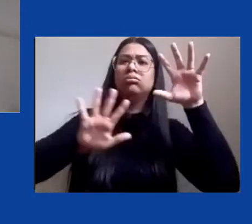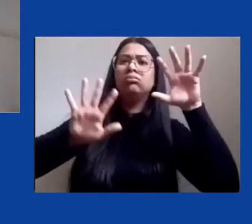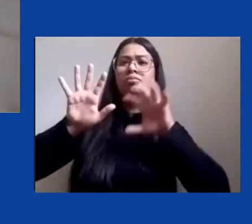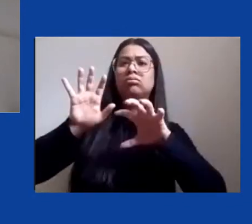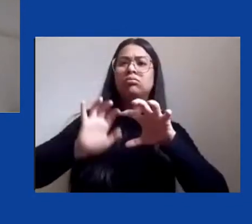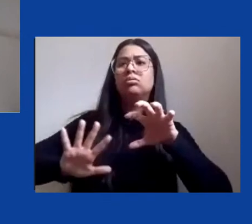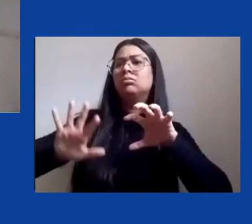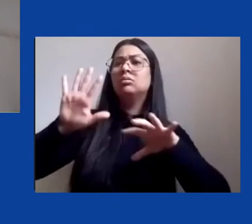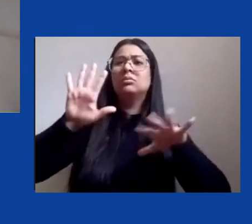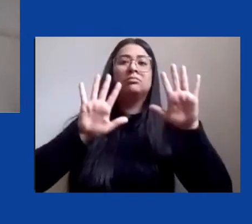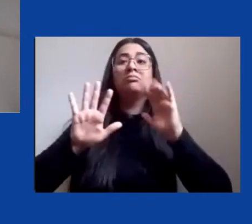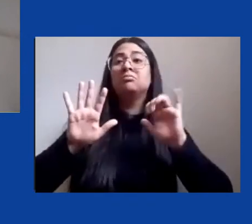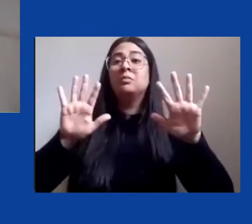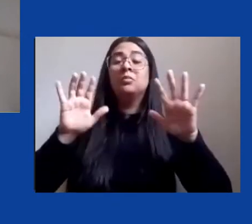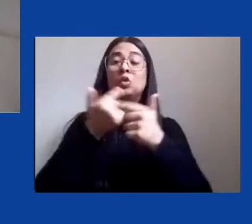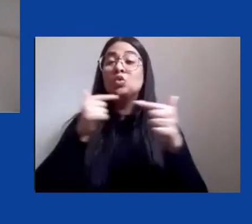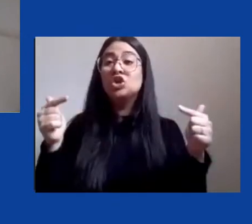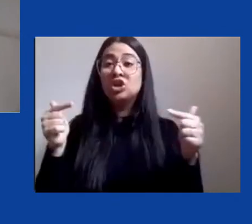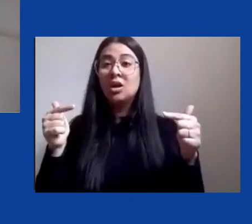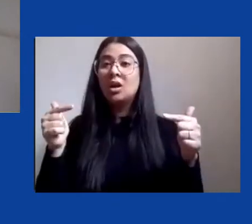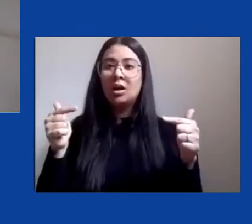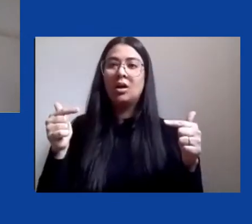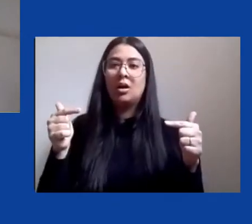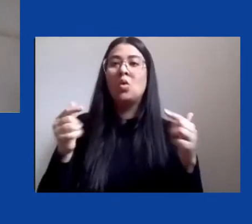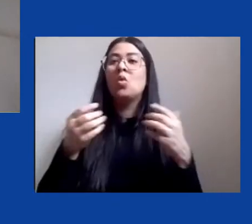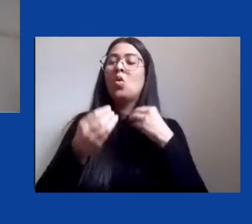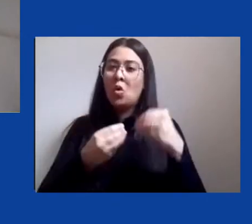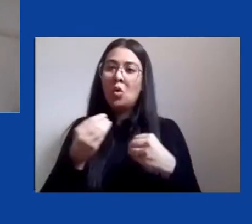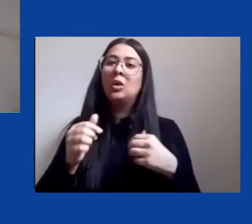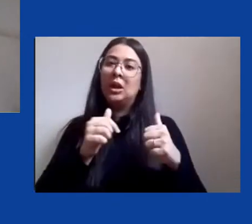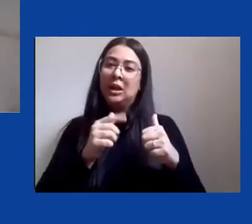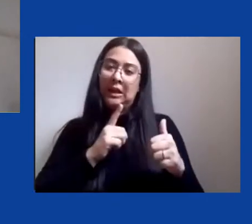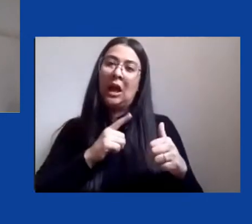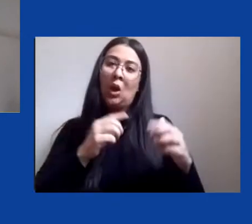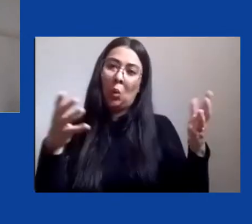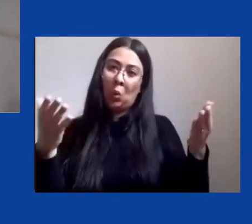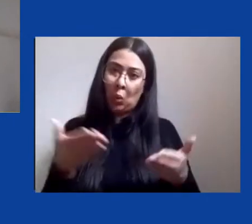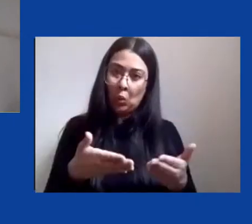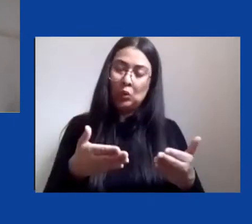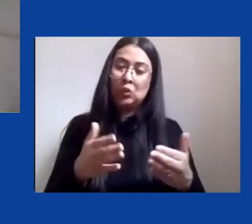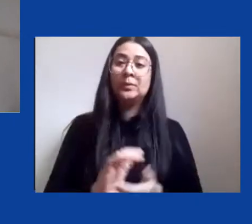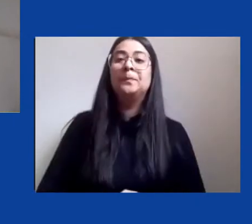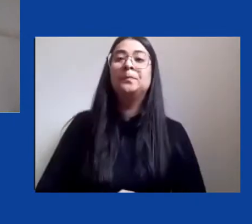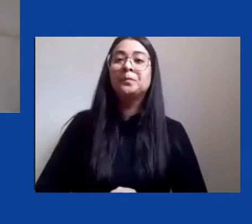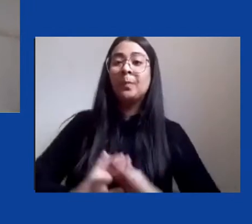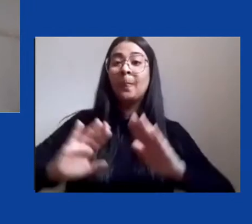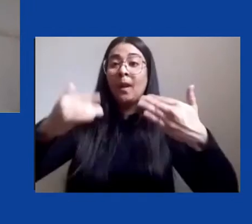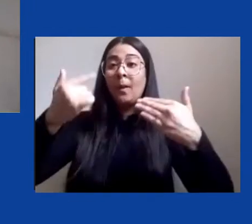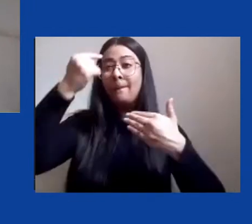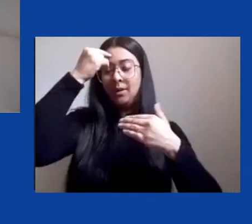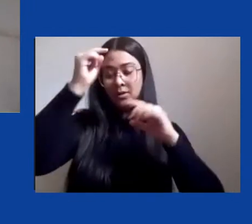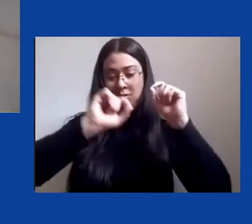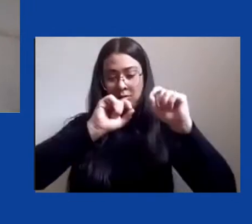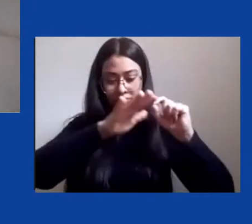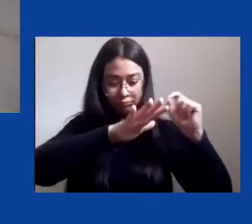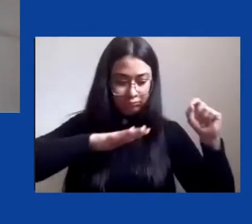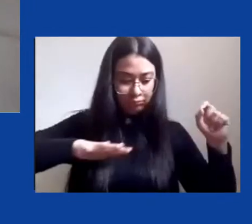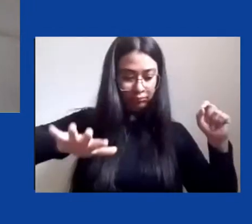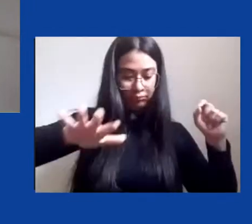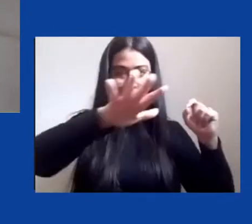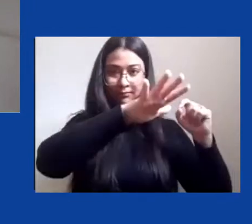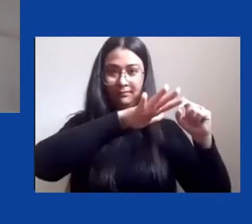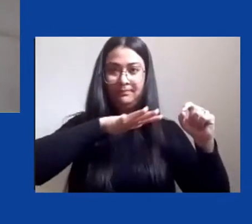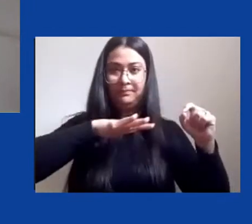tínhamos fronteiras como nós temos hoje então quando se pensava um espaço territorial para os povos